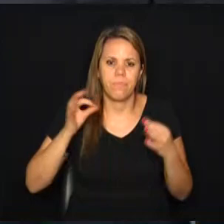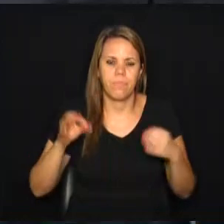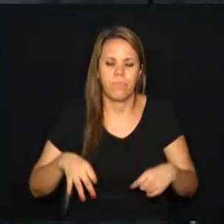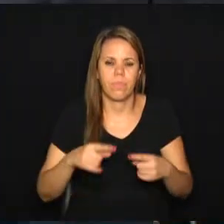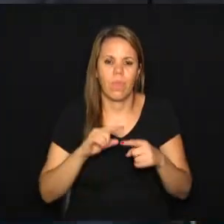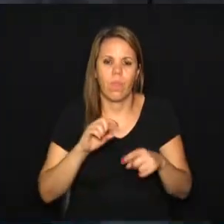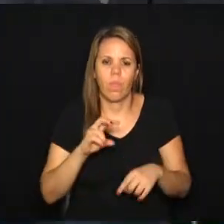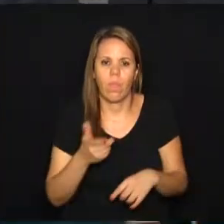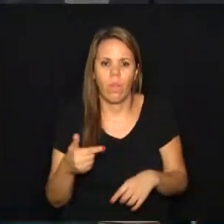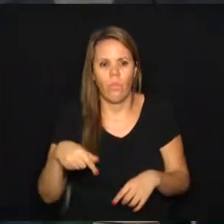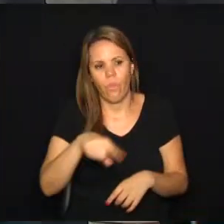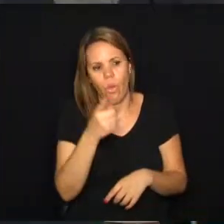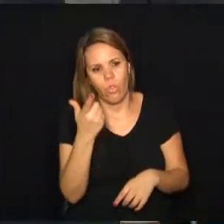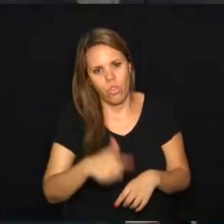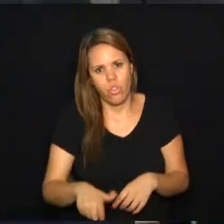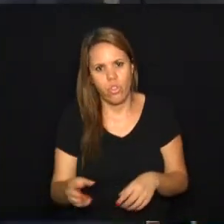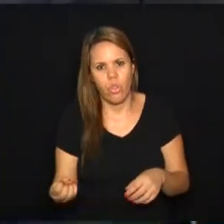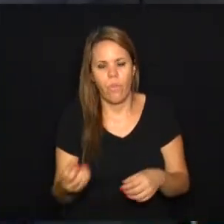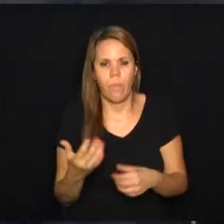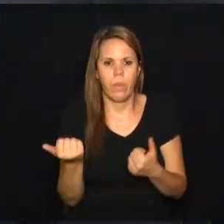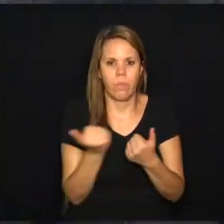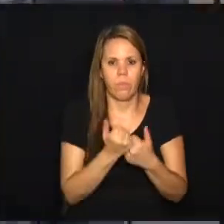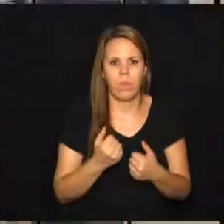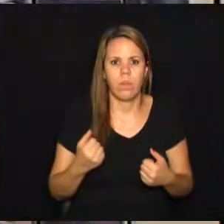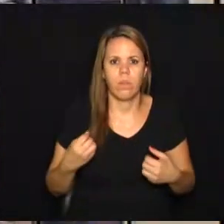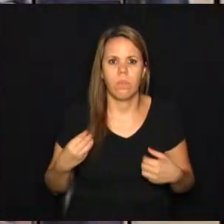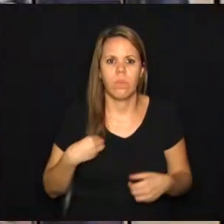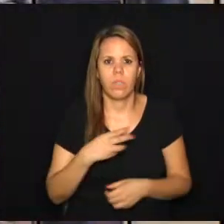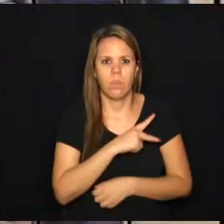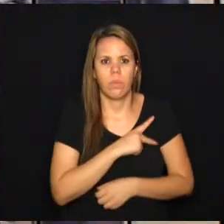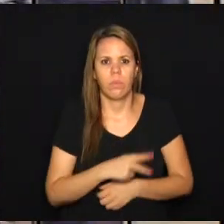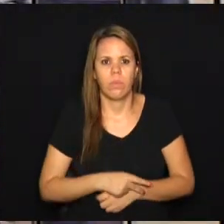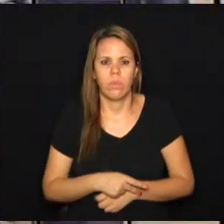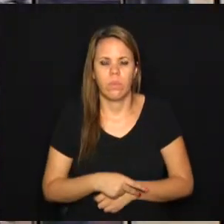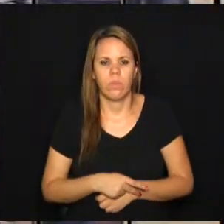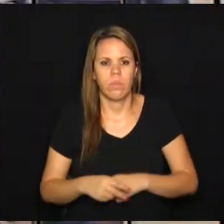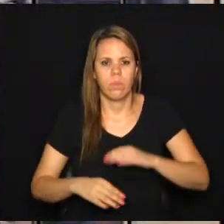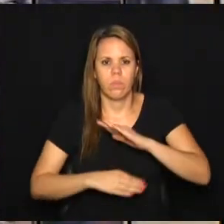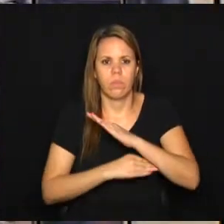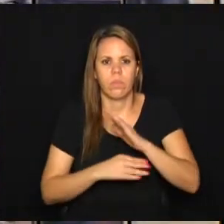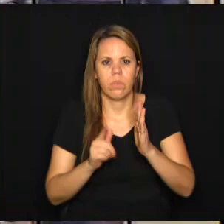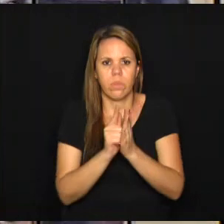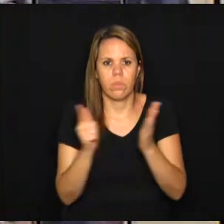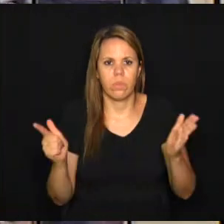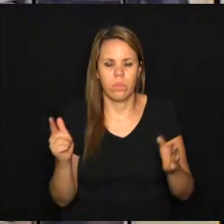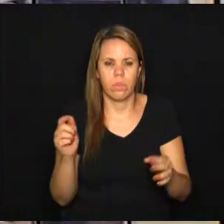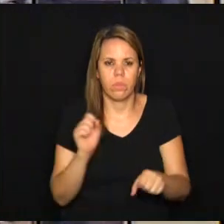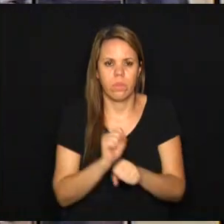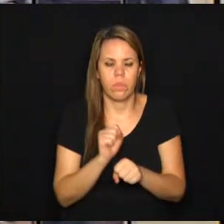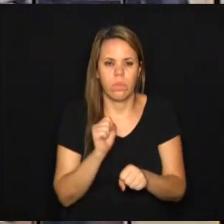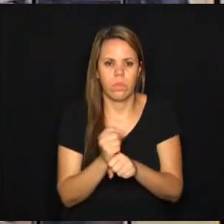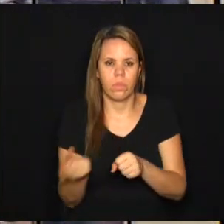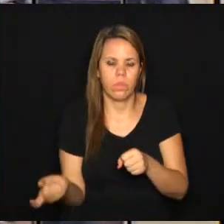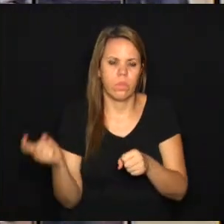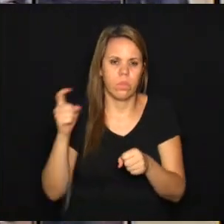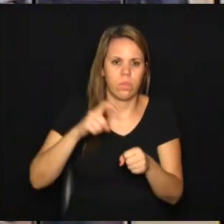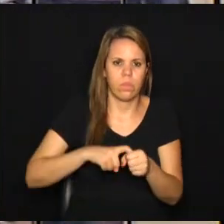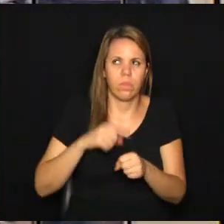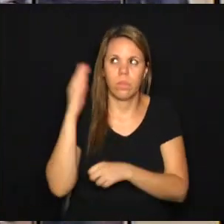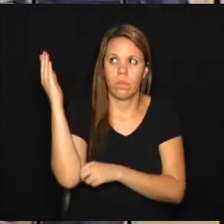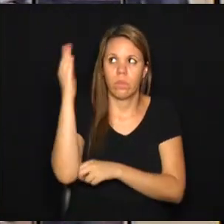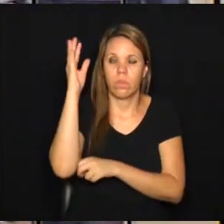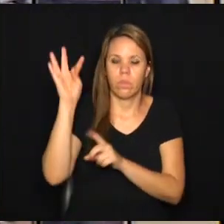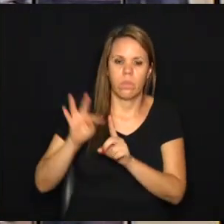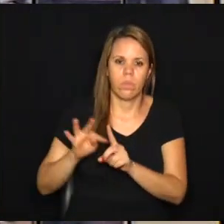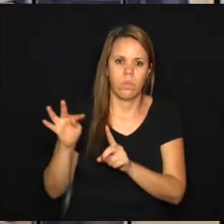contrário, vou ter que, novamente, representar no Ministério Público. O Jornal Câmara Notícia faz uma pausa e, na volta, a previsão